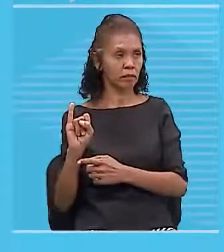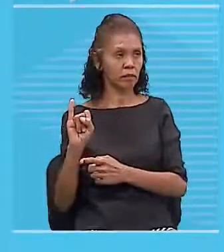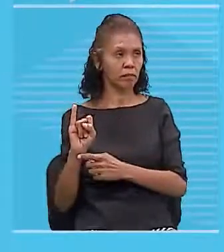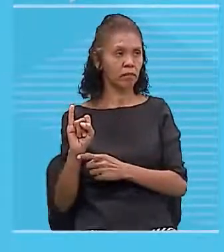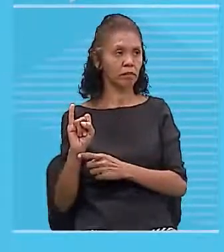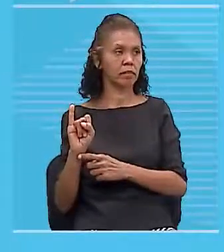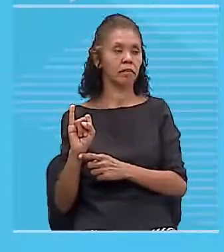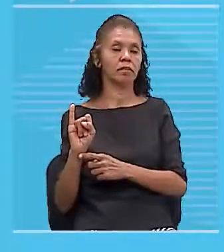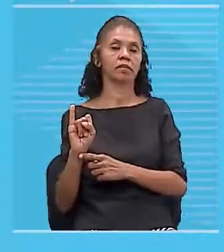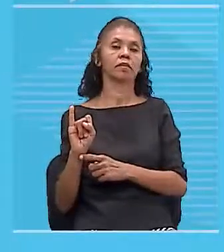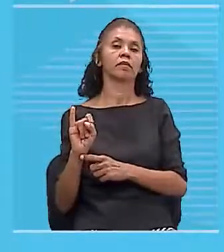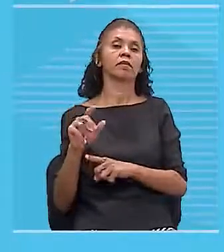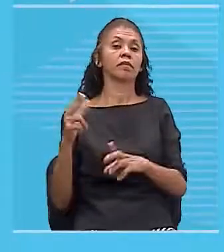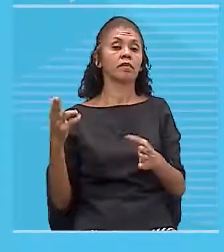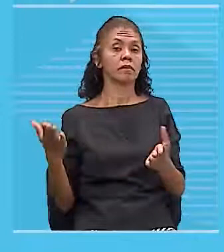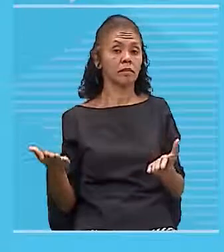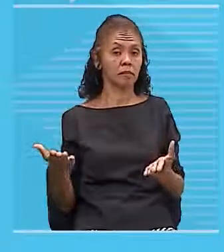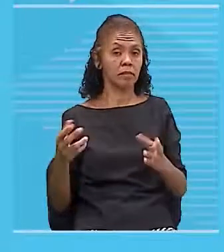ampere,